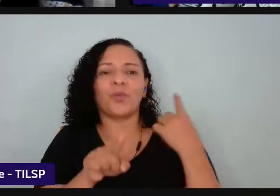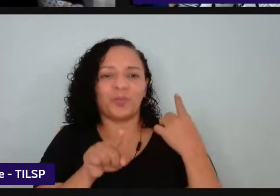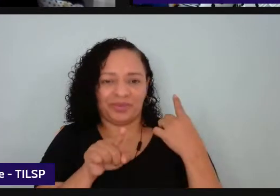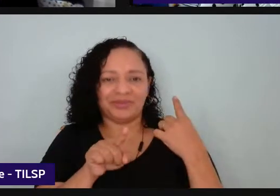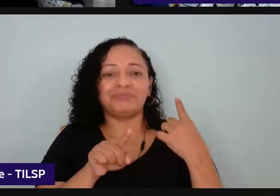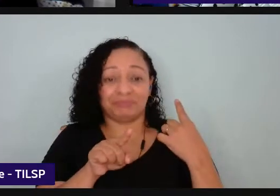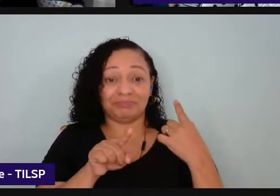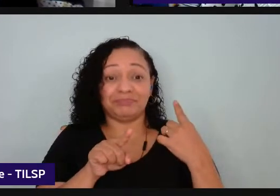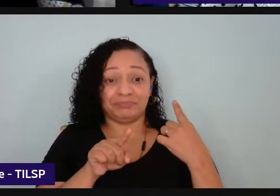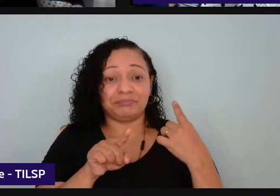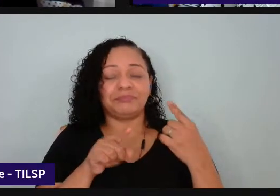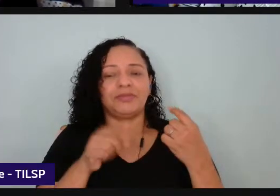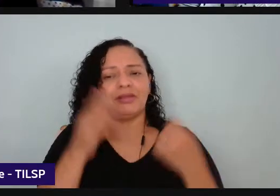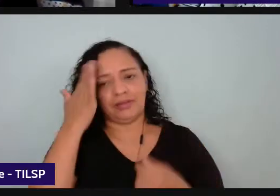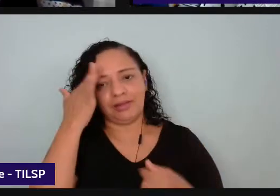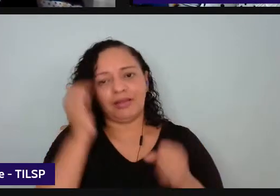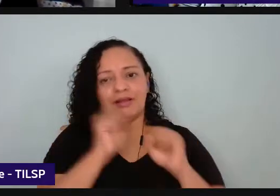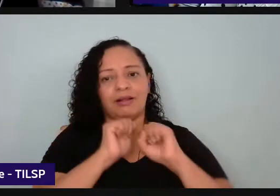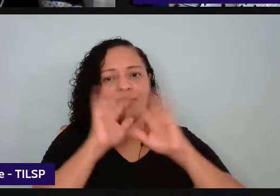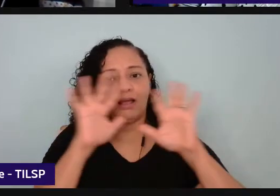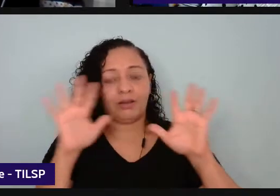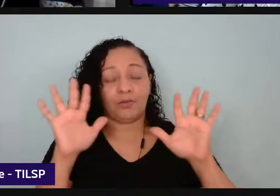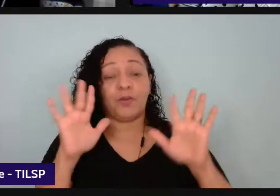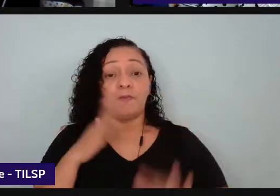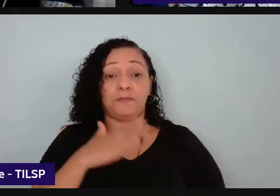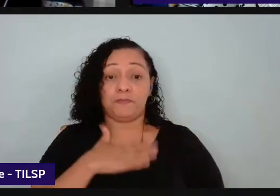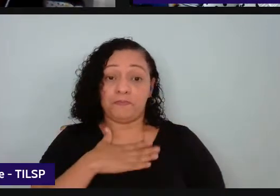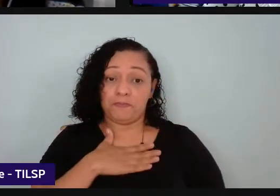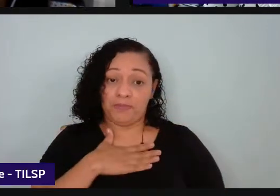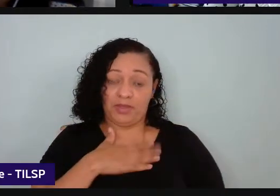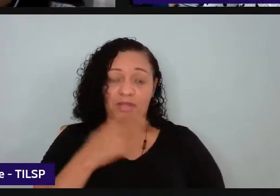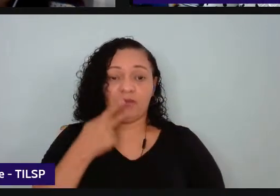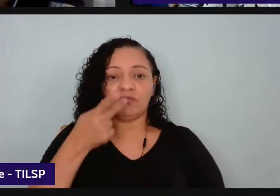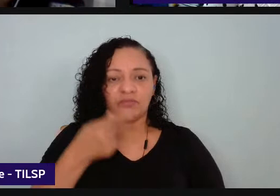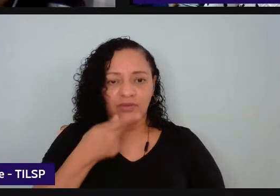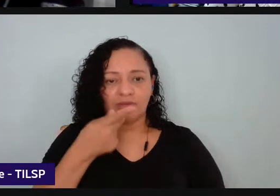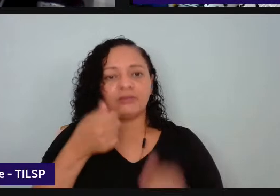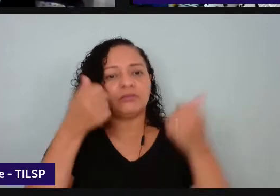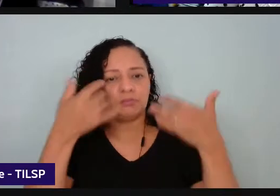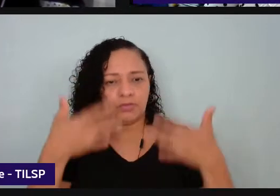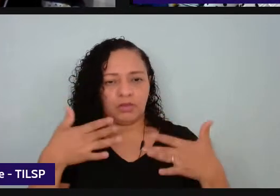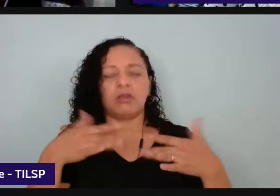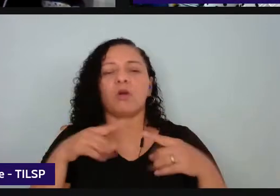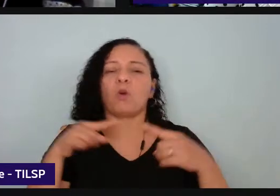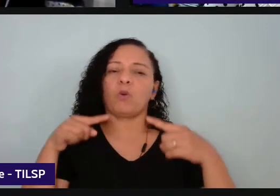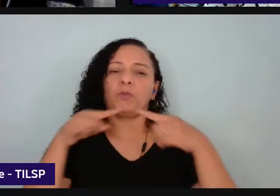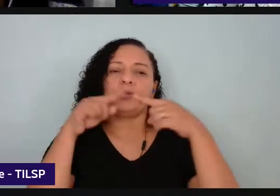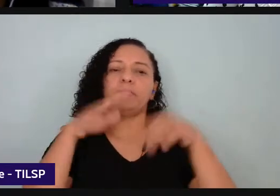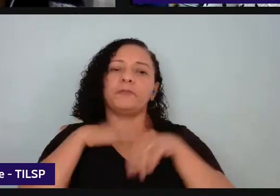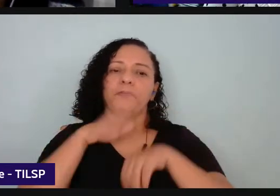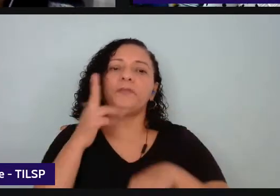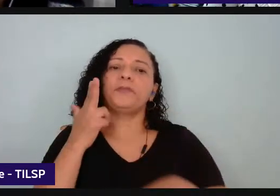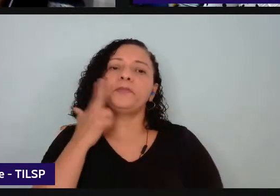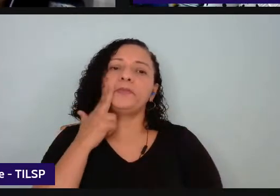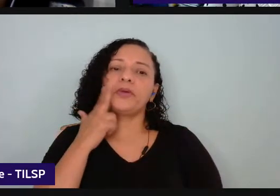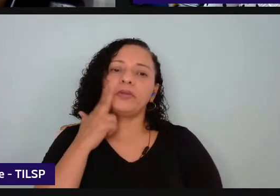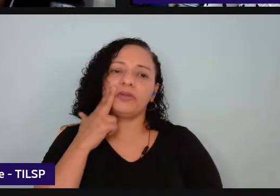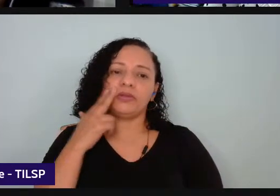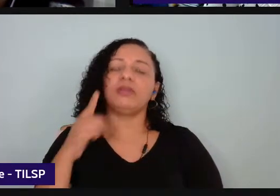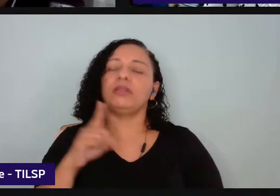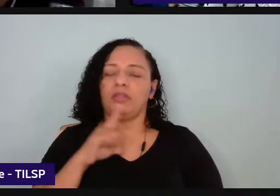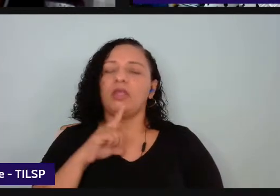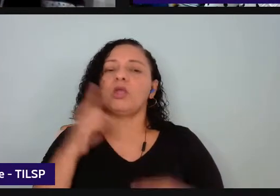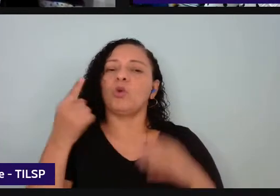claro aqui na minha fala a gente trouxe essa perspectiva muito mais bactiniana que é onde a gente tem um aprofundamento